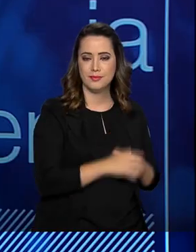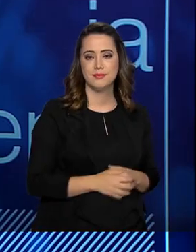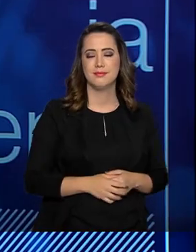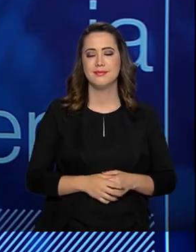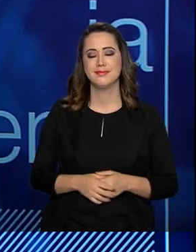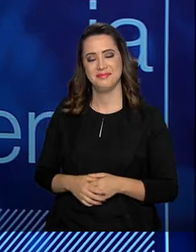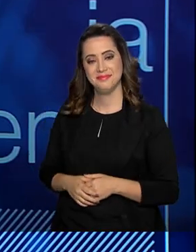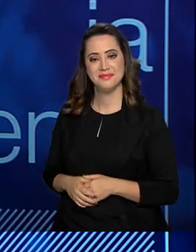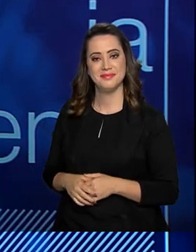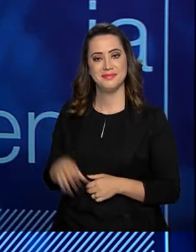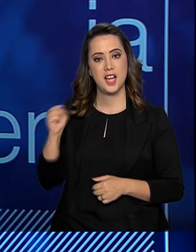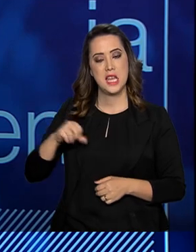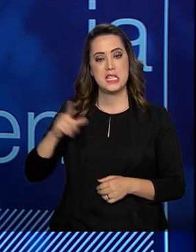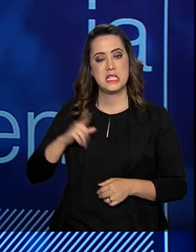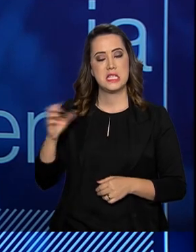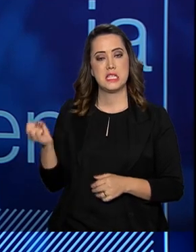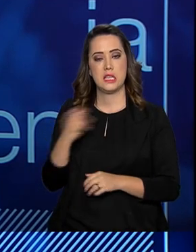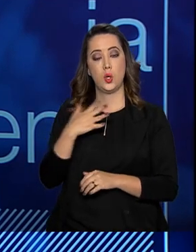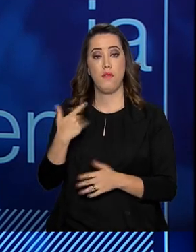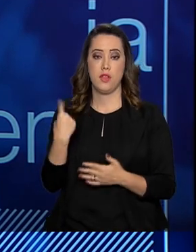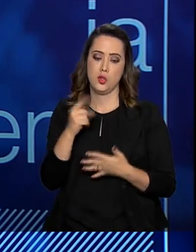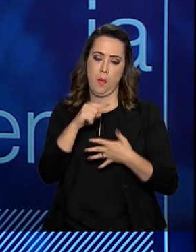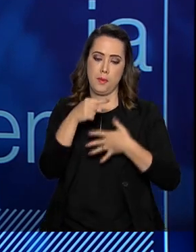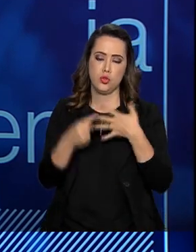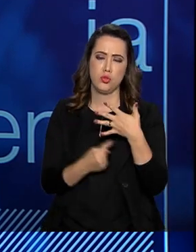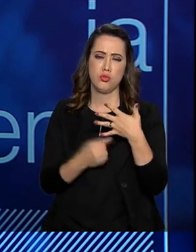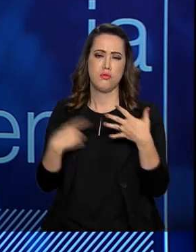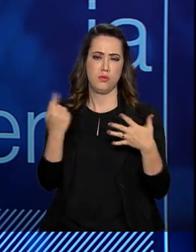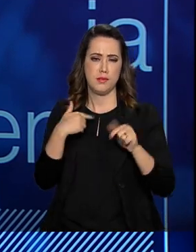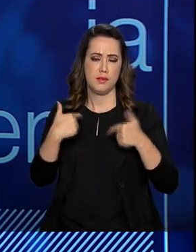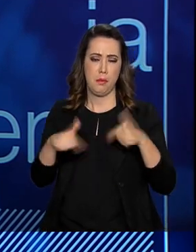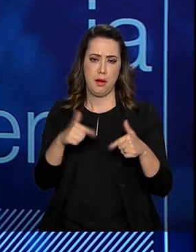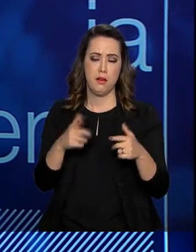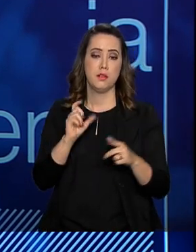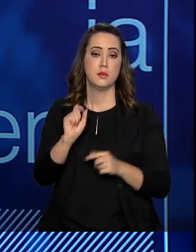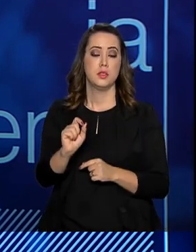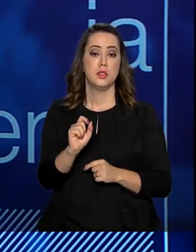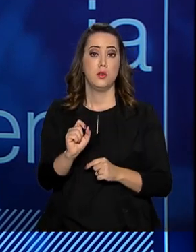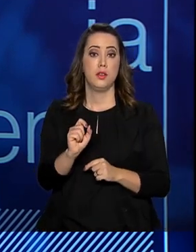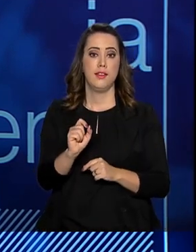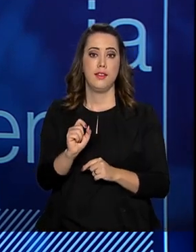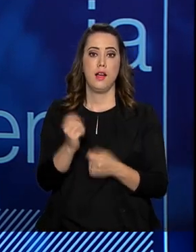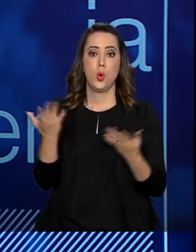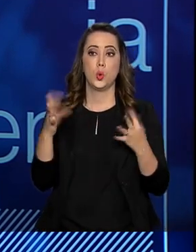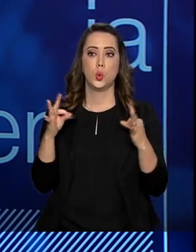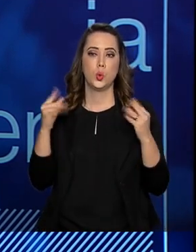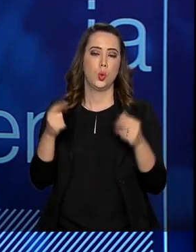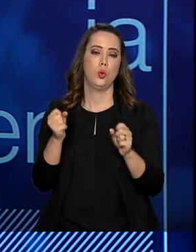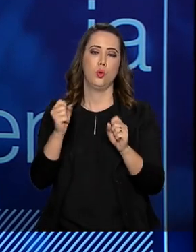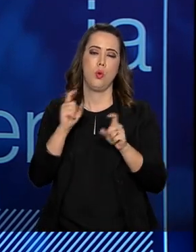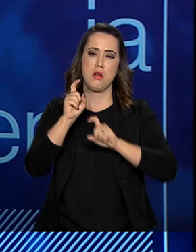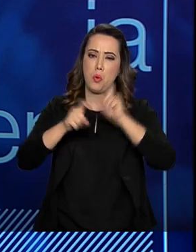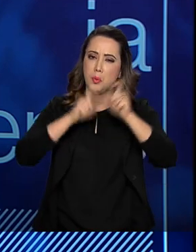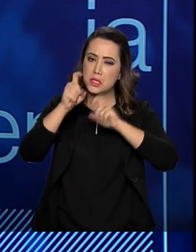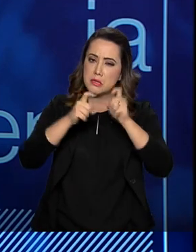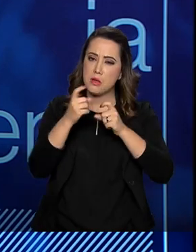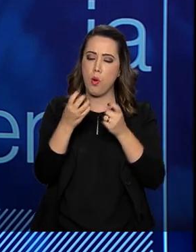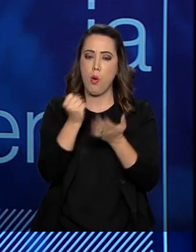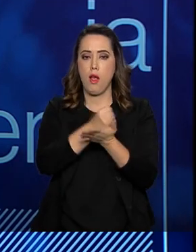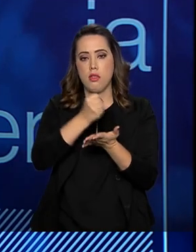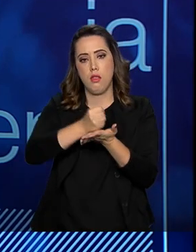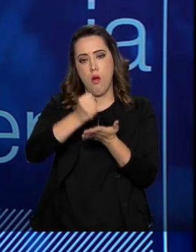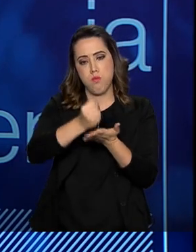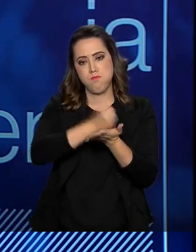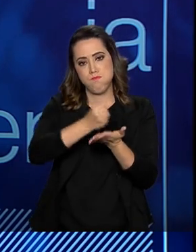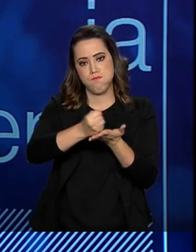Exatamente. Entre as metas que nós estamos trabalhando está a informatização do Cartão Nacional de Vacinação. Nós